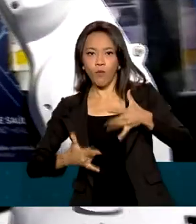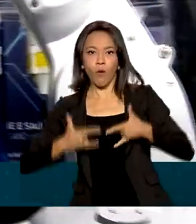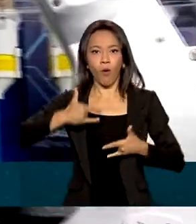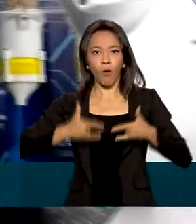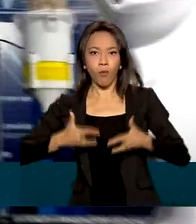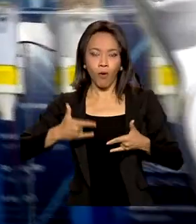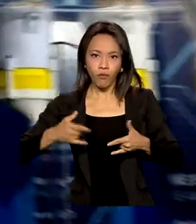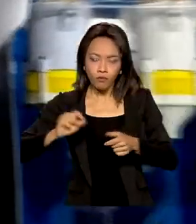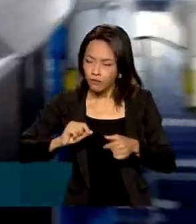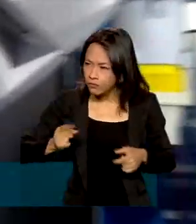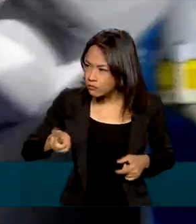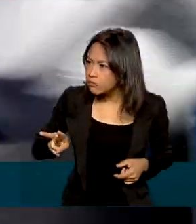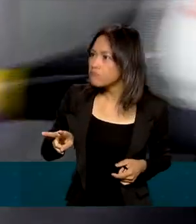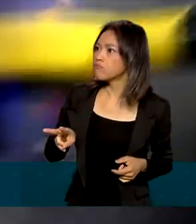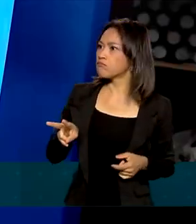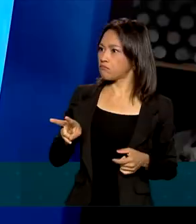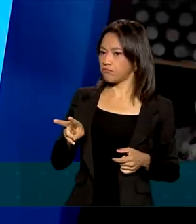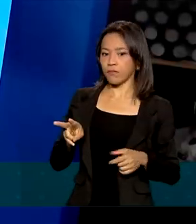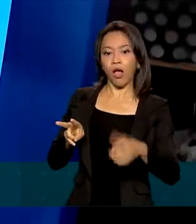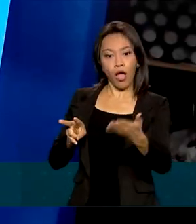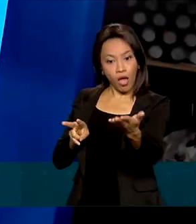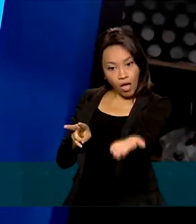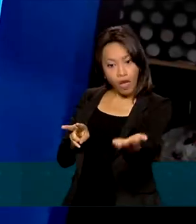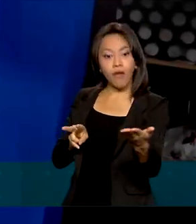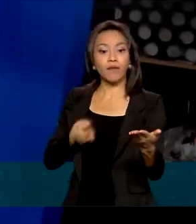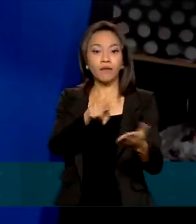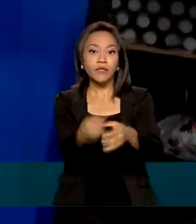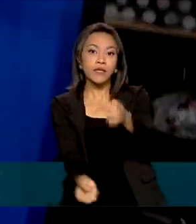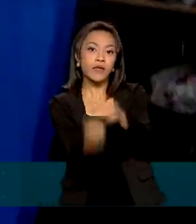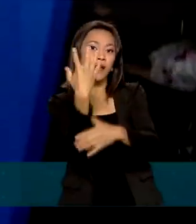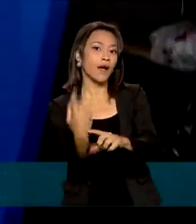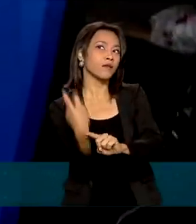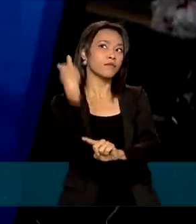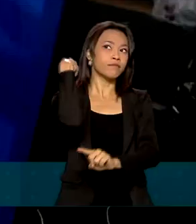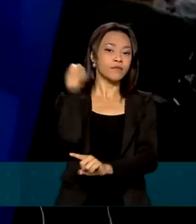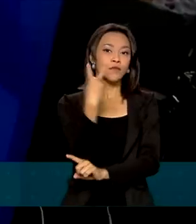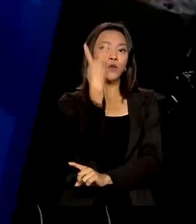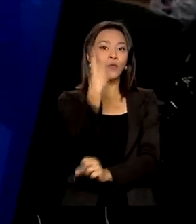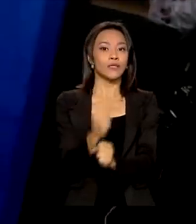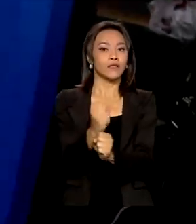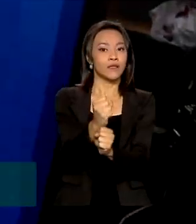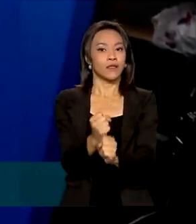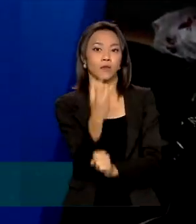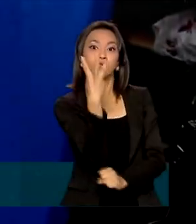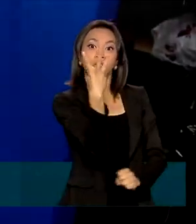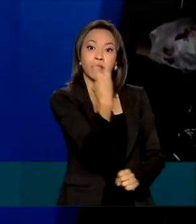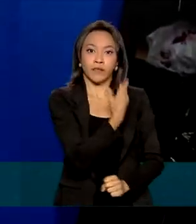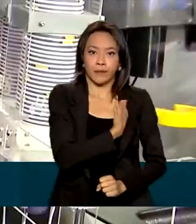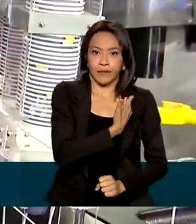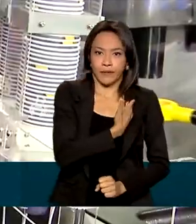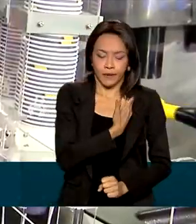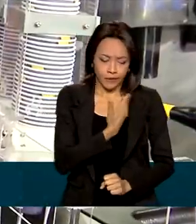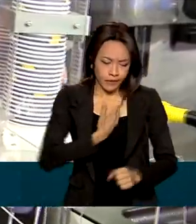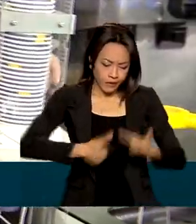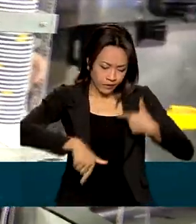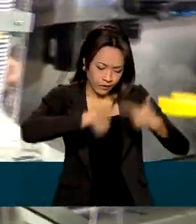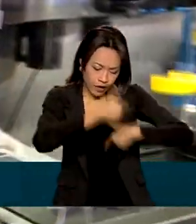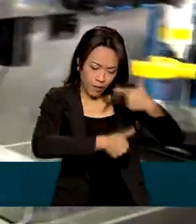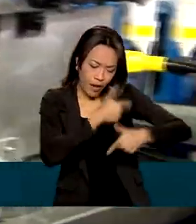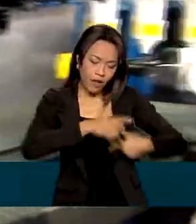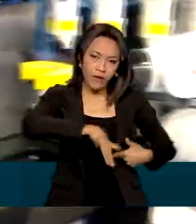Essa é a ideia da Roboteria, empresa criada há dois anos por três amigos que trabalhavam no setor